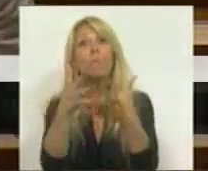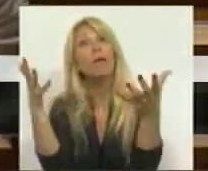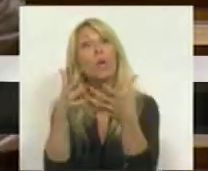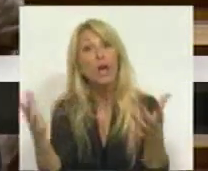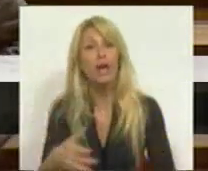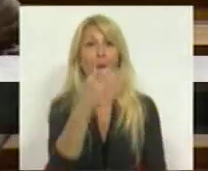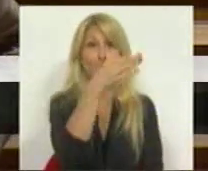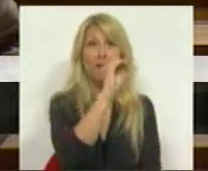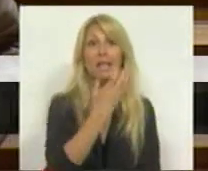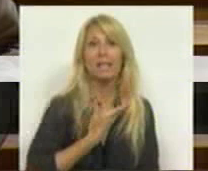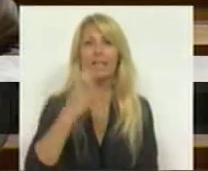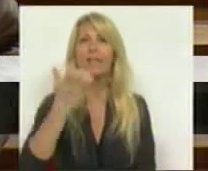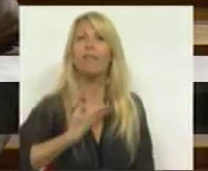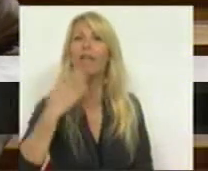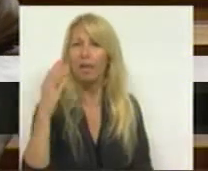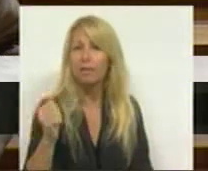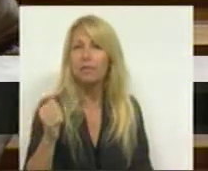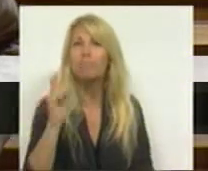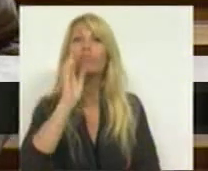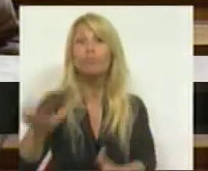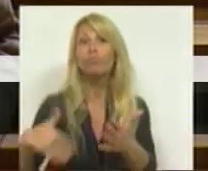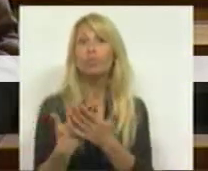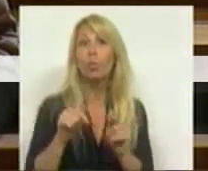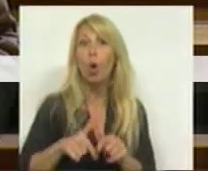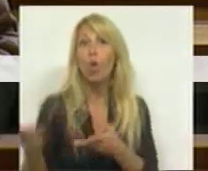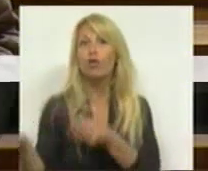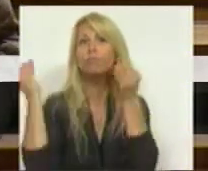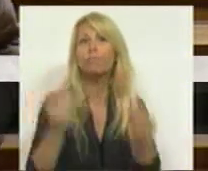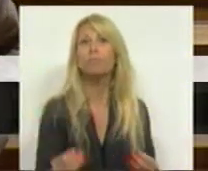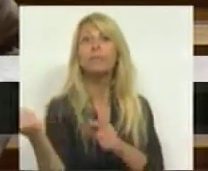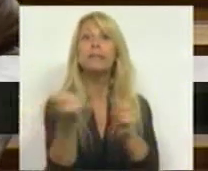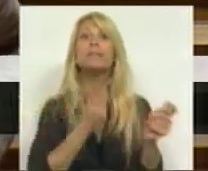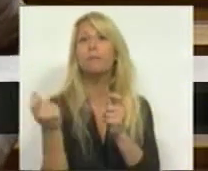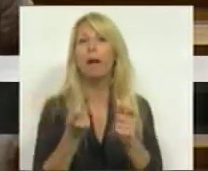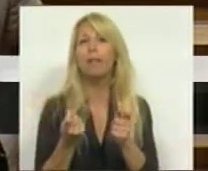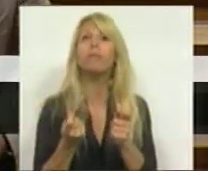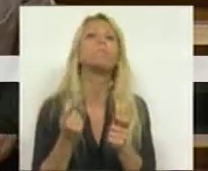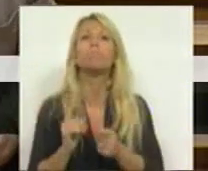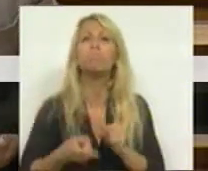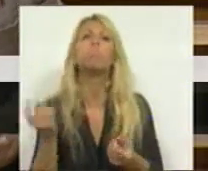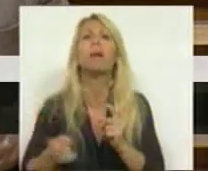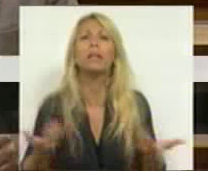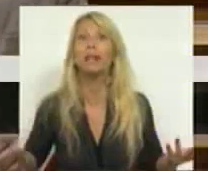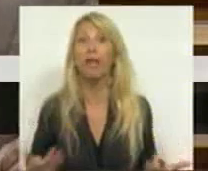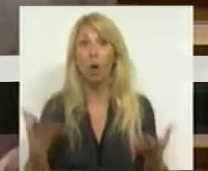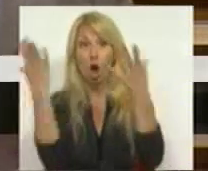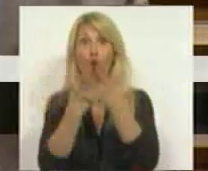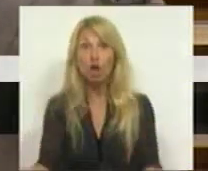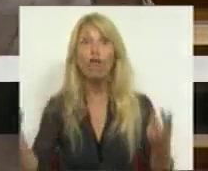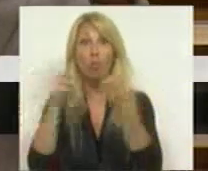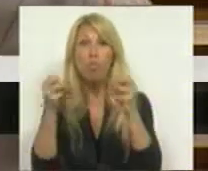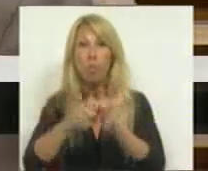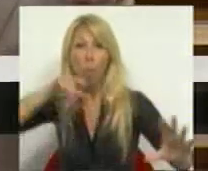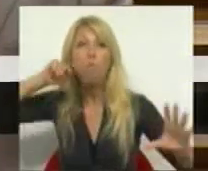-CDS que esta proposta que hoje trazemos aqui a debate serve para resolver o buraco que vocês estão a criar.